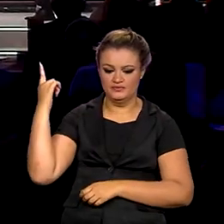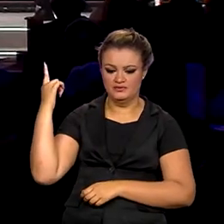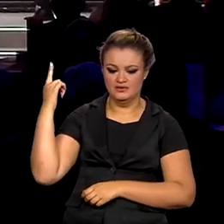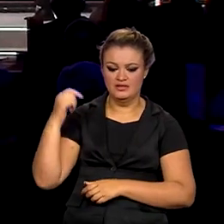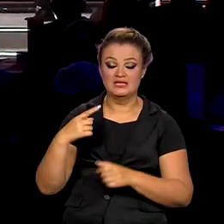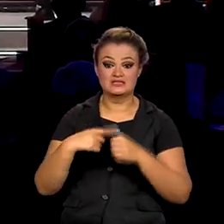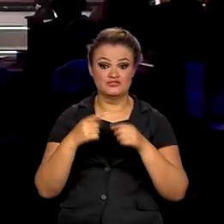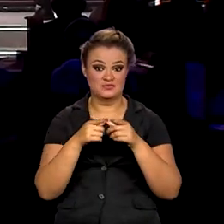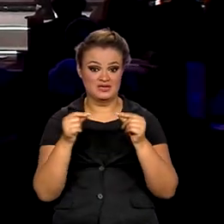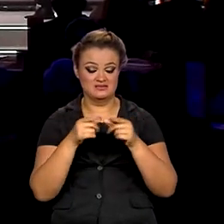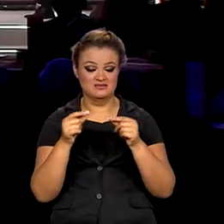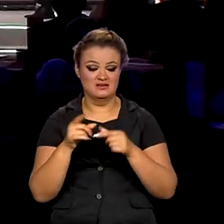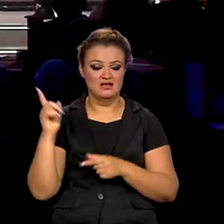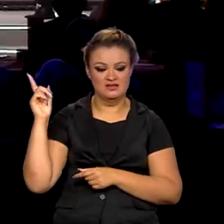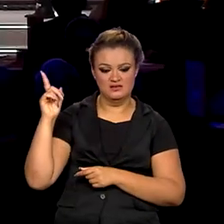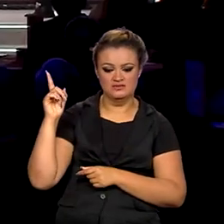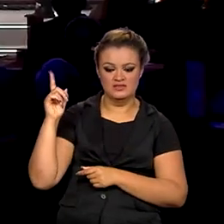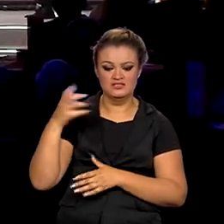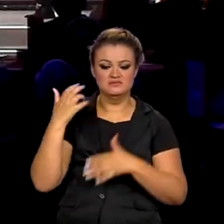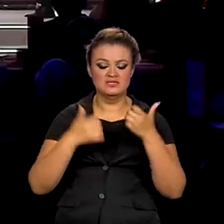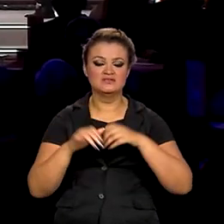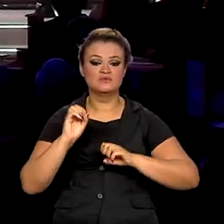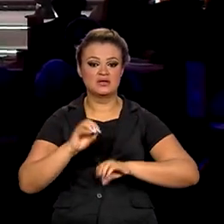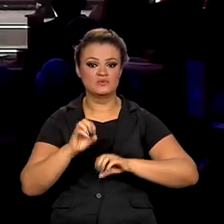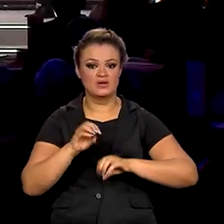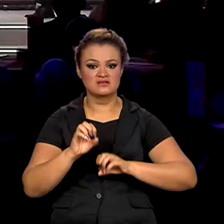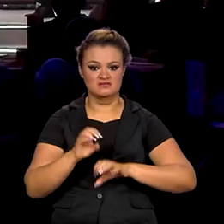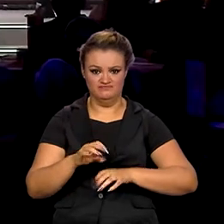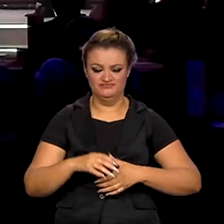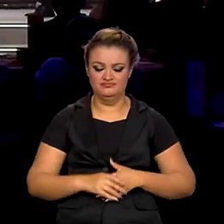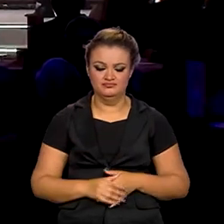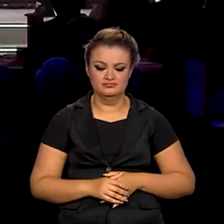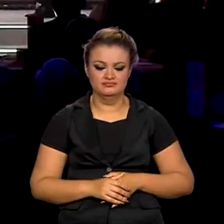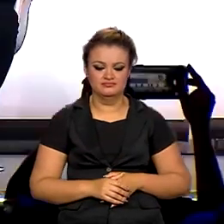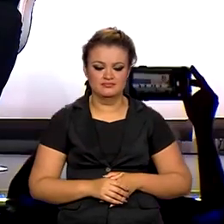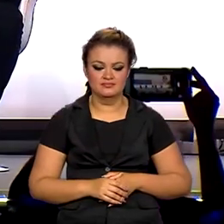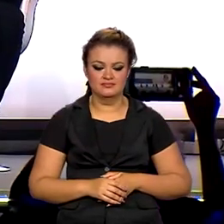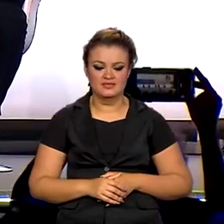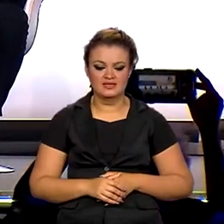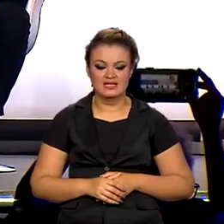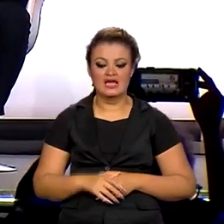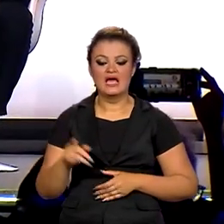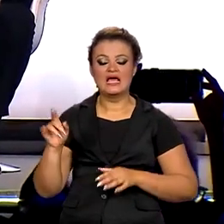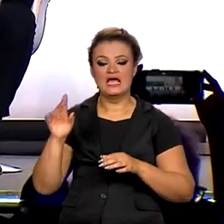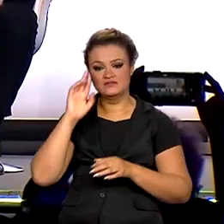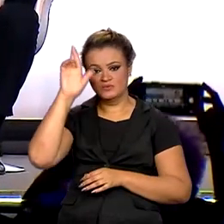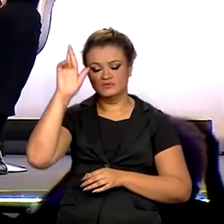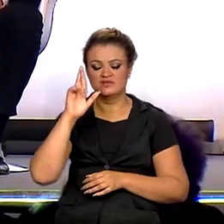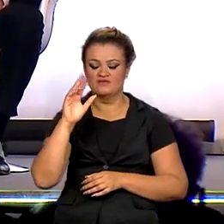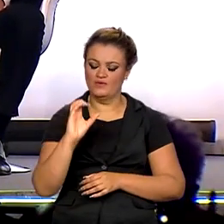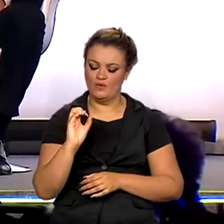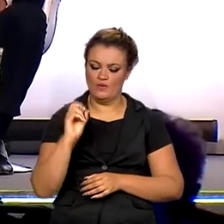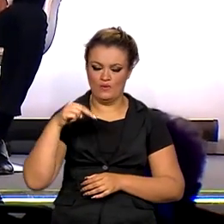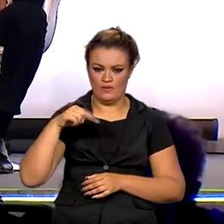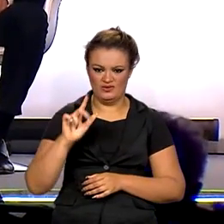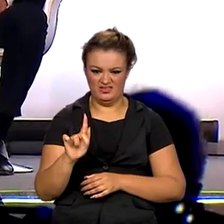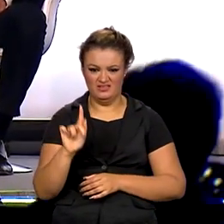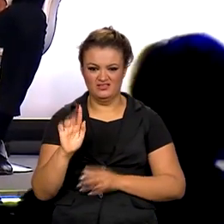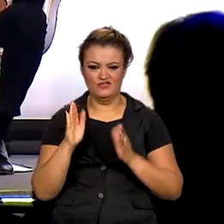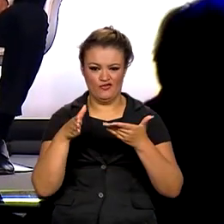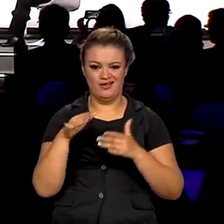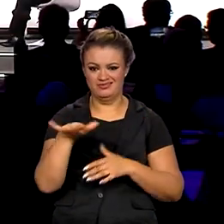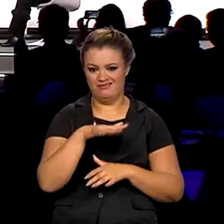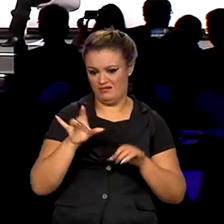realizado em Brasília o Fórum de Debates Educação Já 2023, organizado pela ONG Todos pela